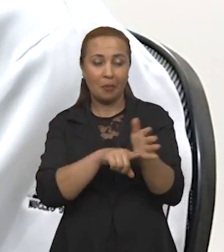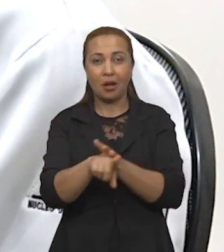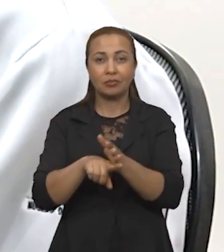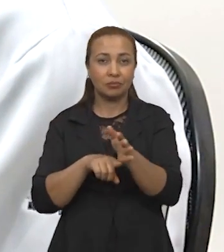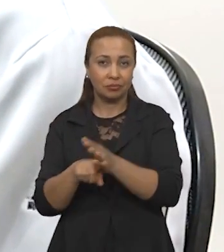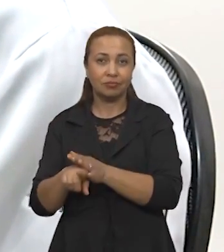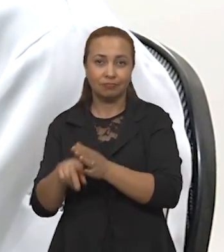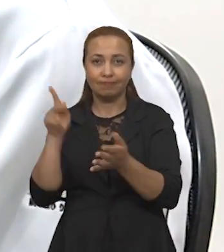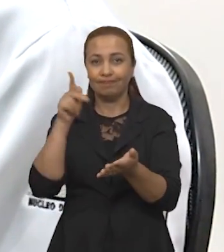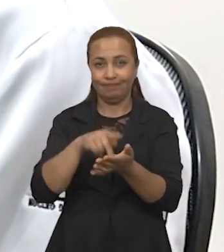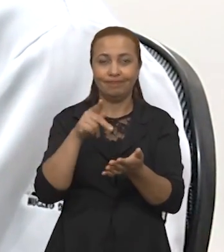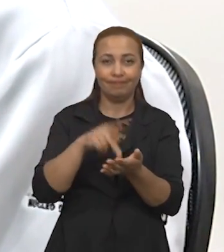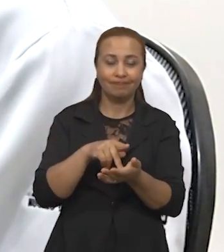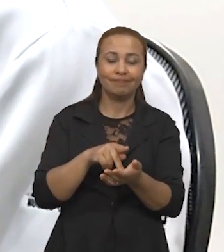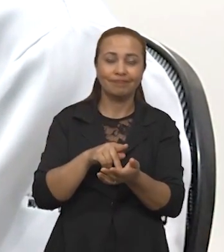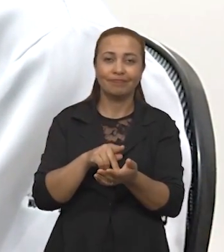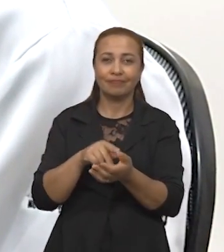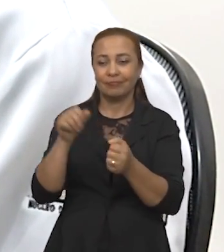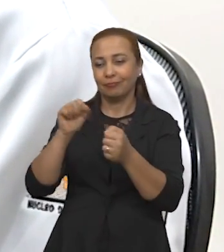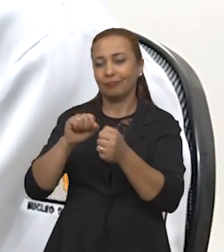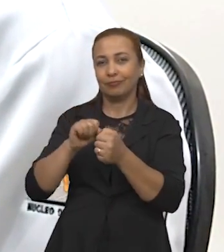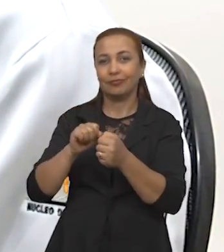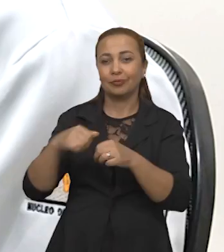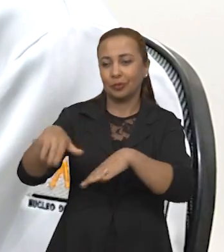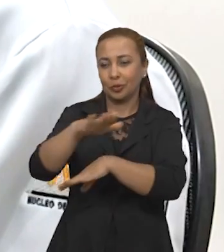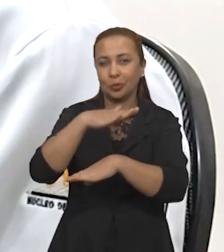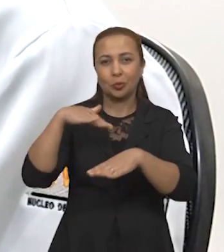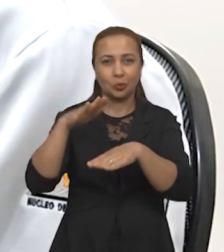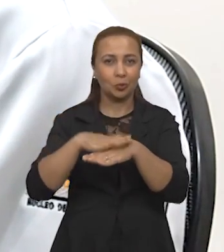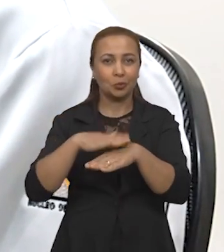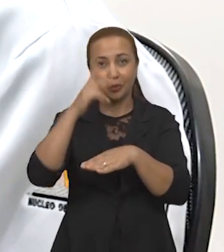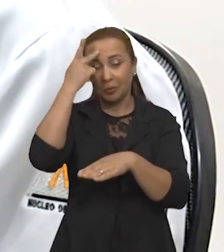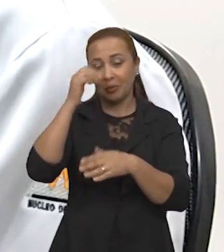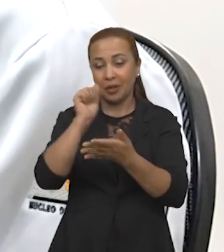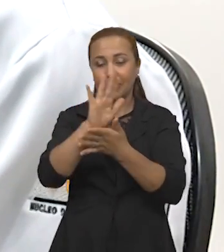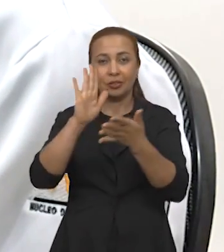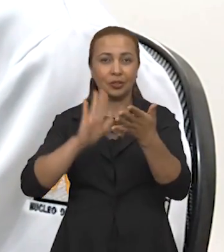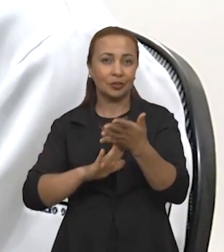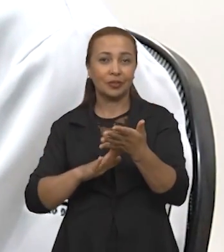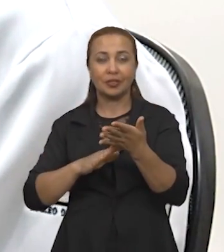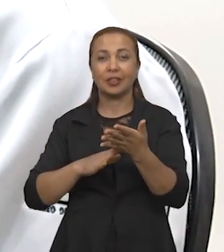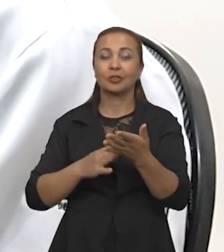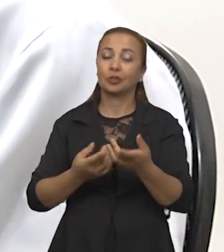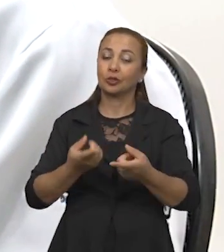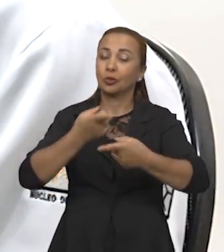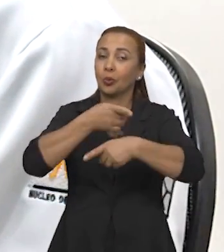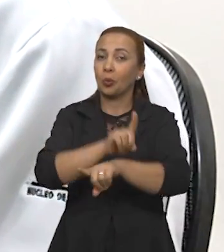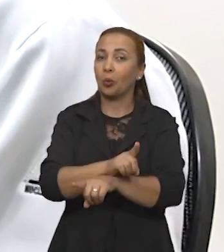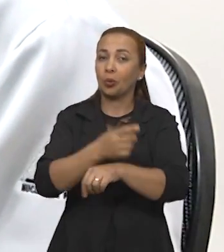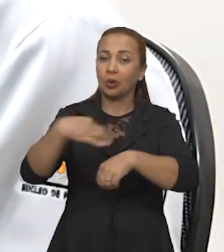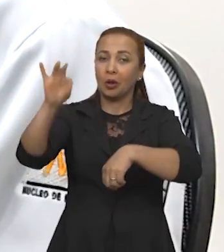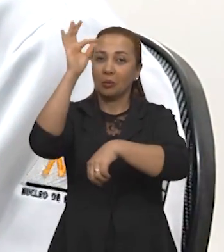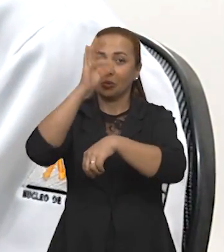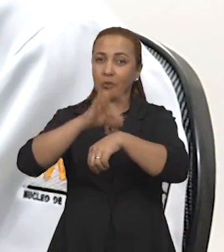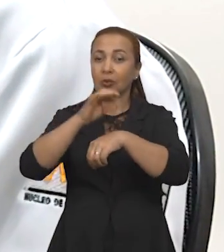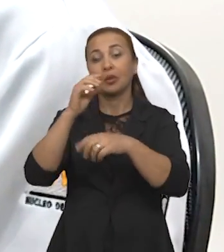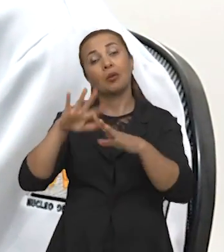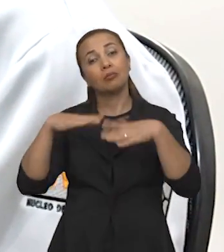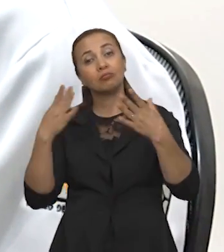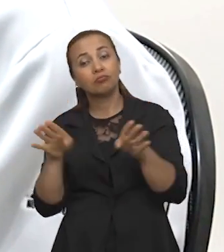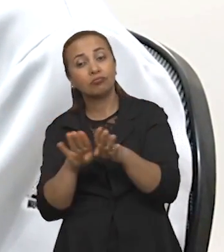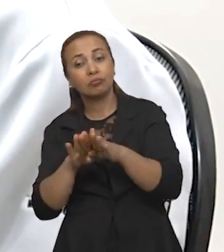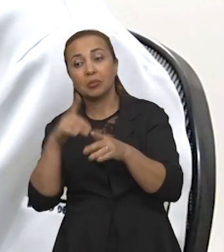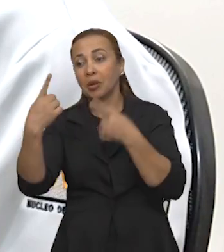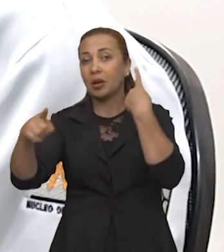pesquisas realizadas sobre elas, né? Tanto para atividade inseticida, quanto para outros tipos